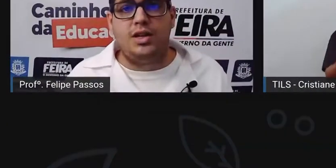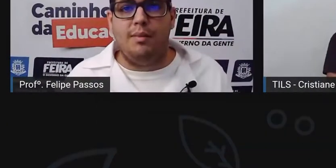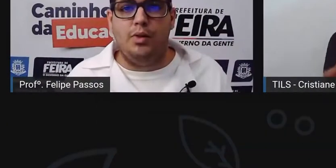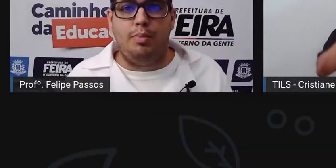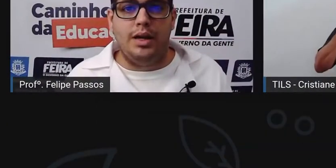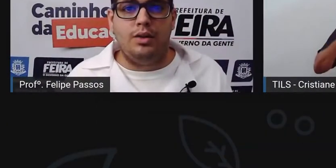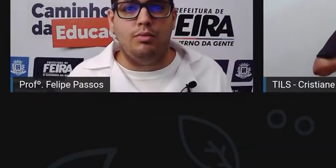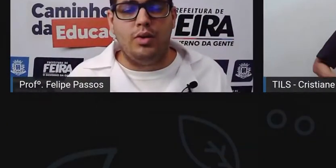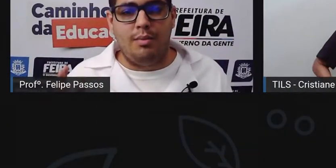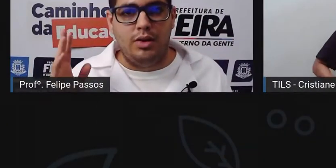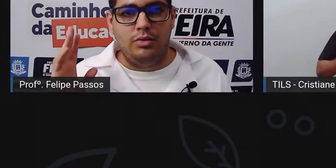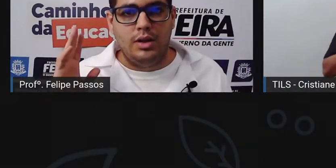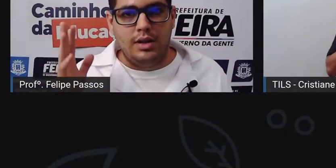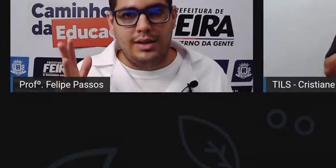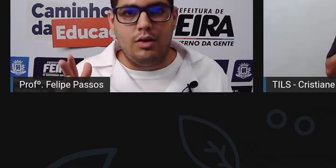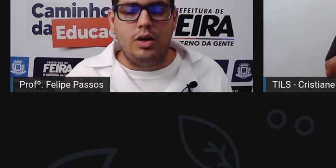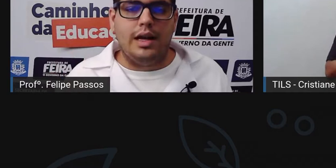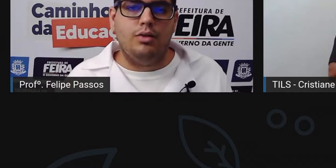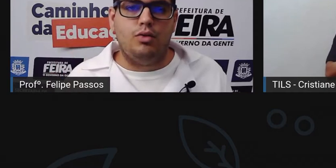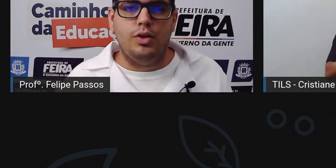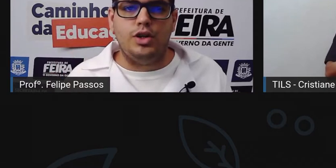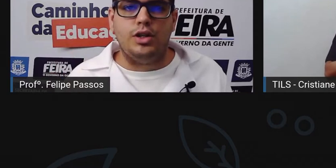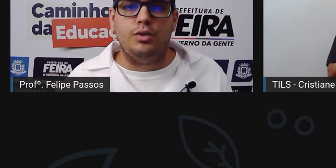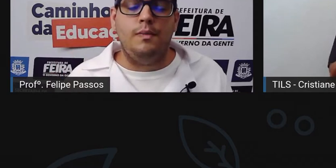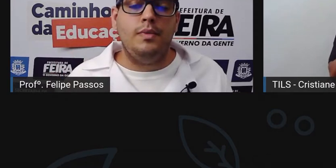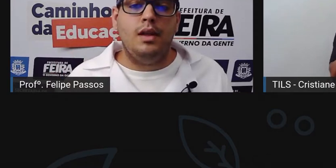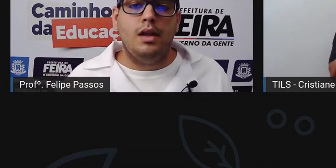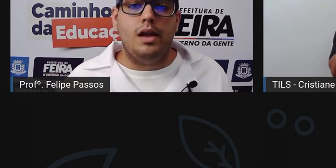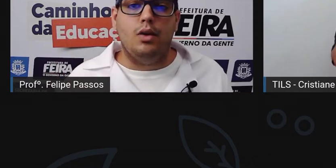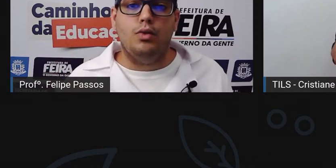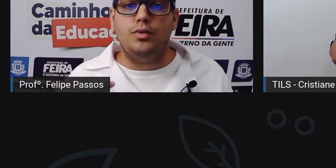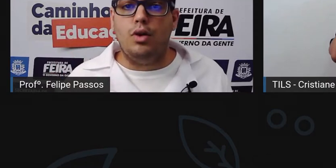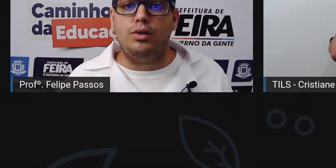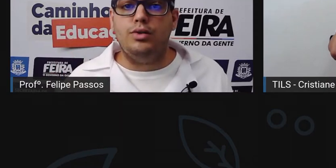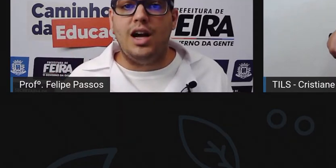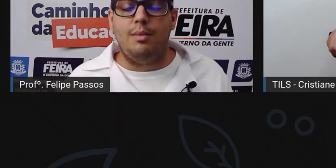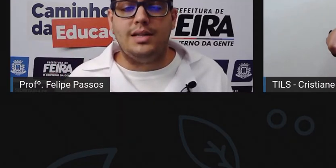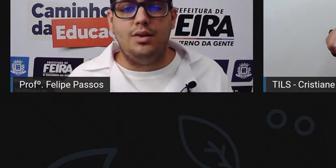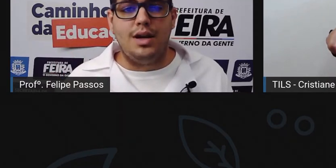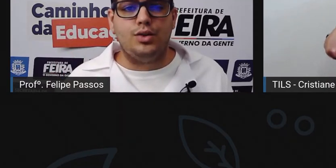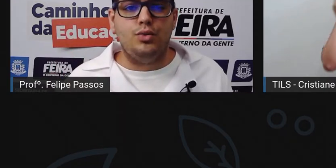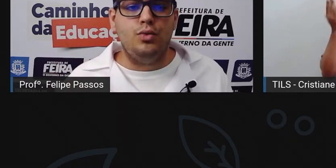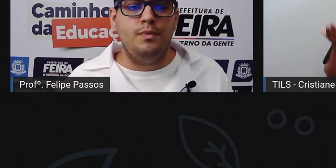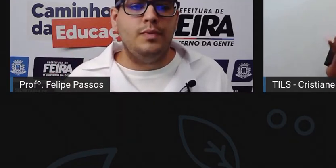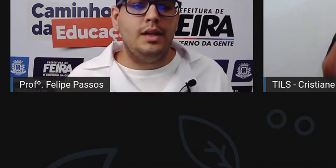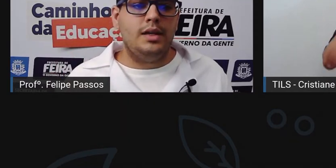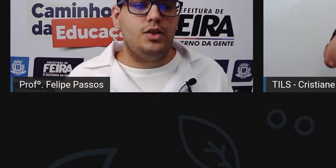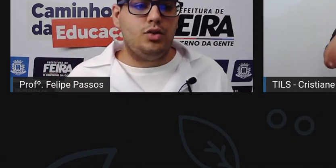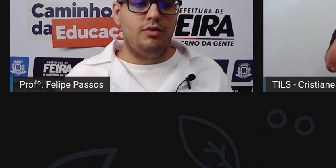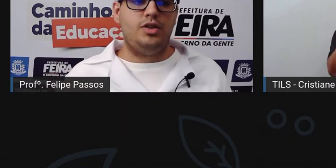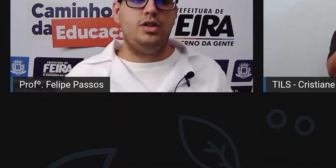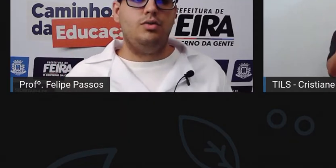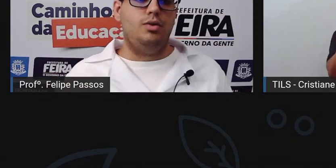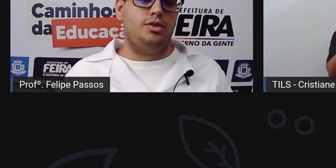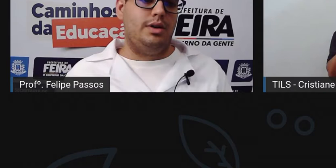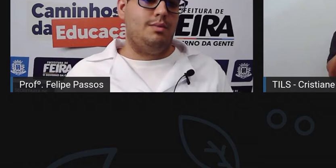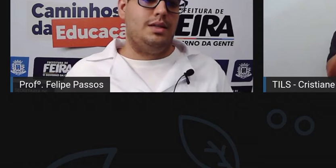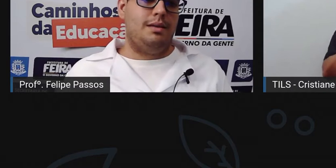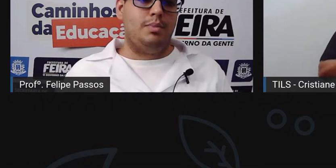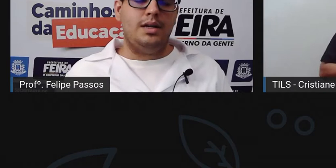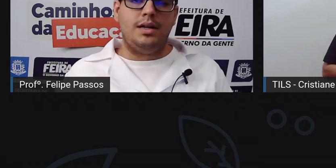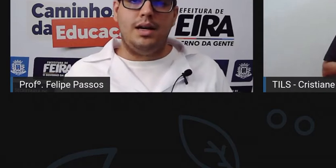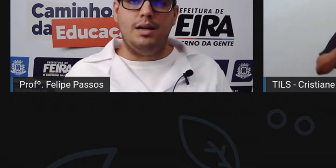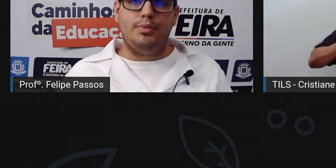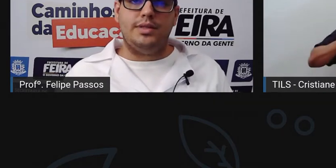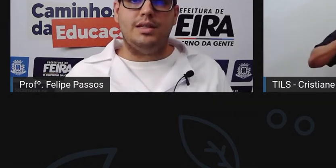branco de cabelo preto, meu cabelo está cortado curtinho, eu uso um óculos de armação azul, estou vestindo hoje uma